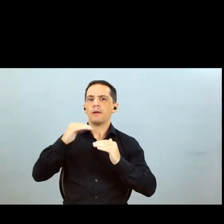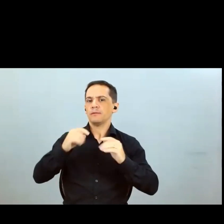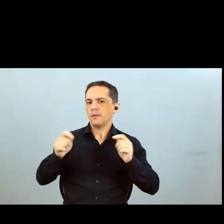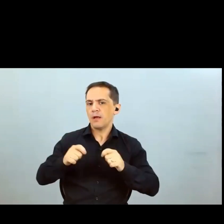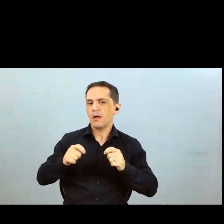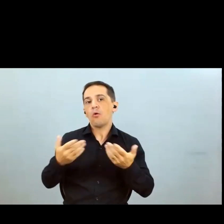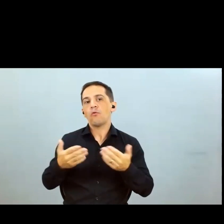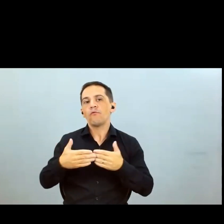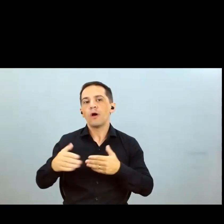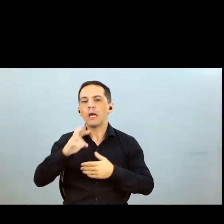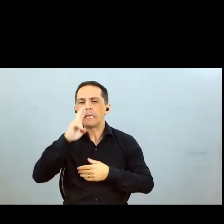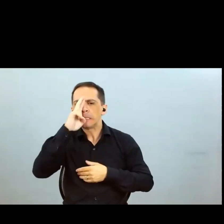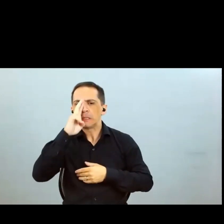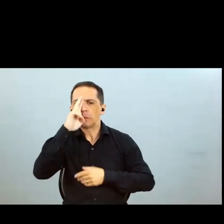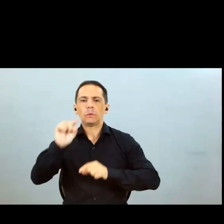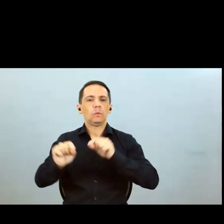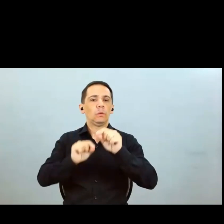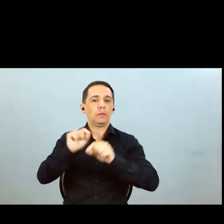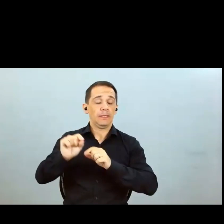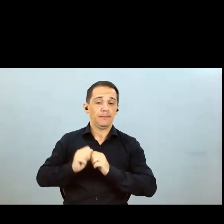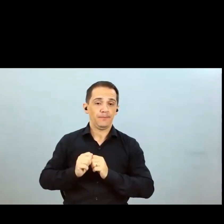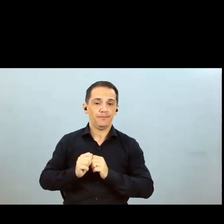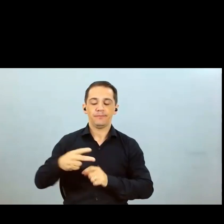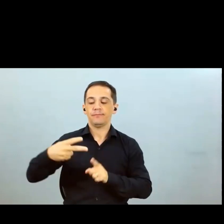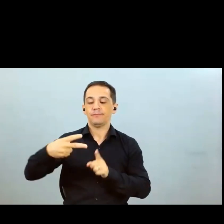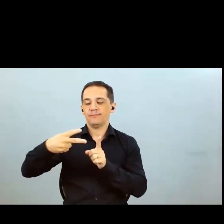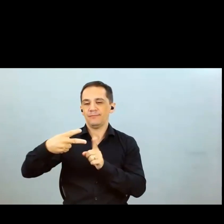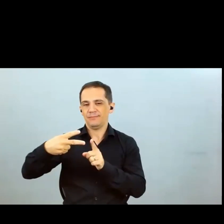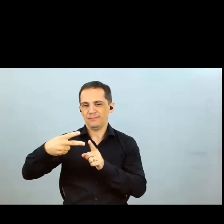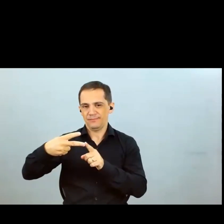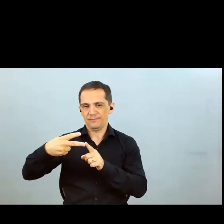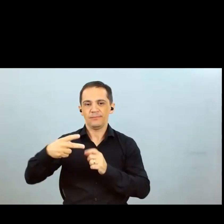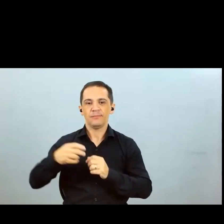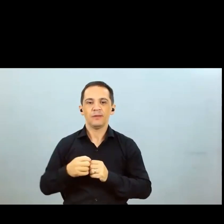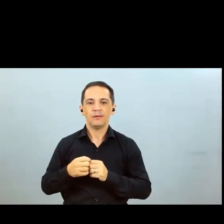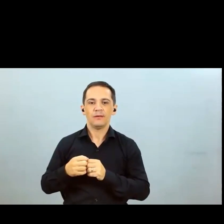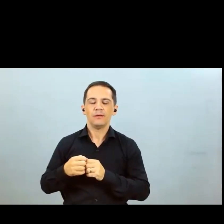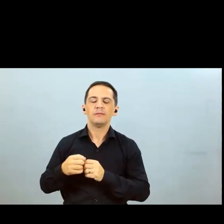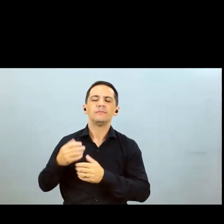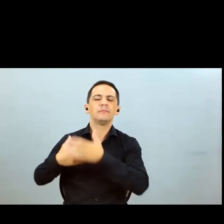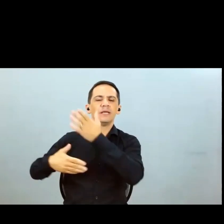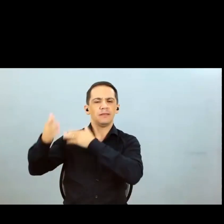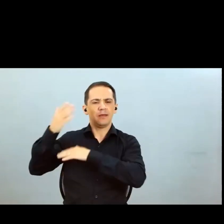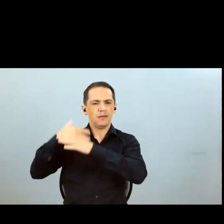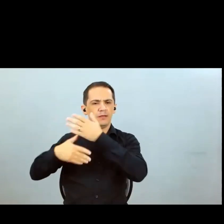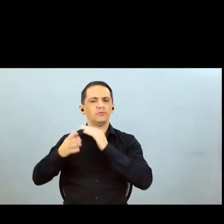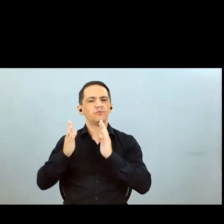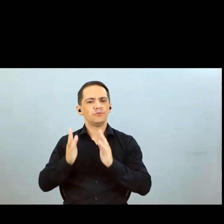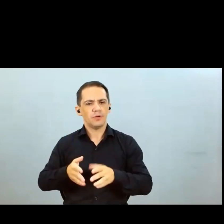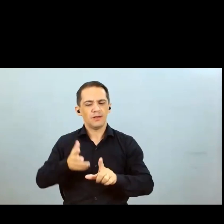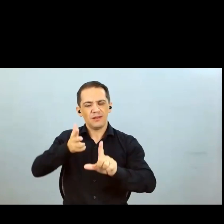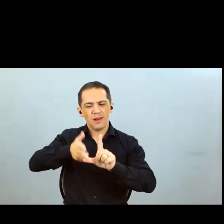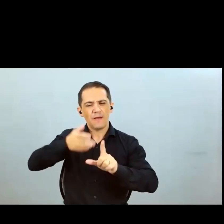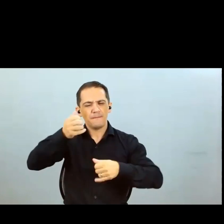frente. E a segunda, acho que esse já foi um tema até recorrente nos últimos calls, mas é sempre bom pegar essa atualização.